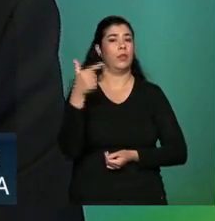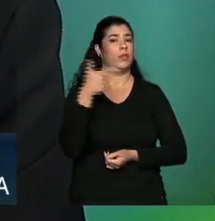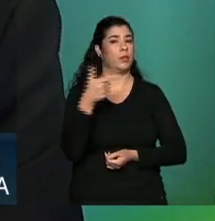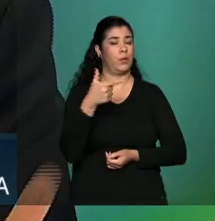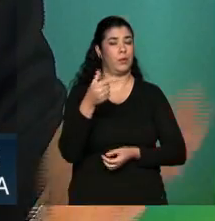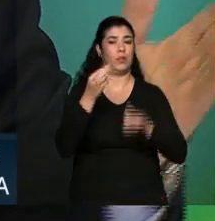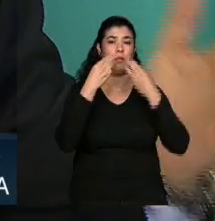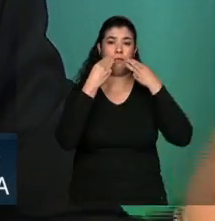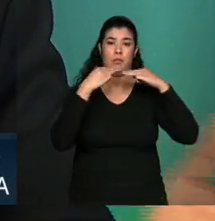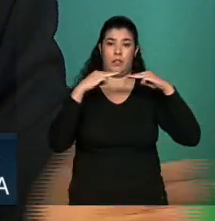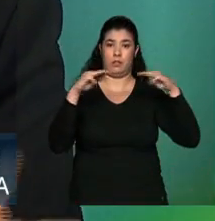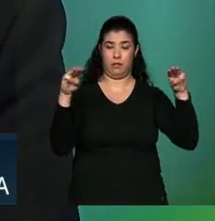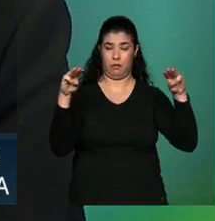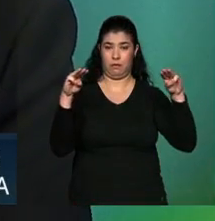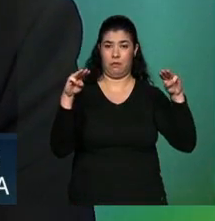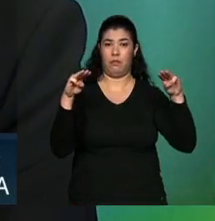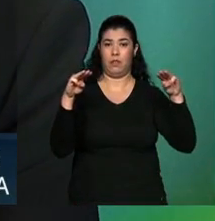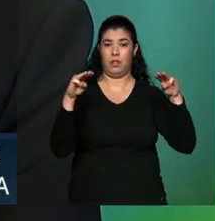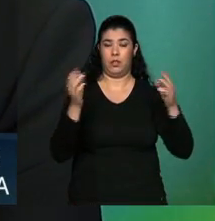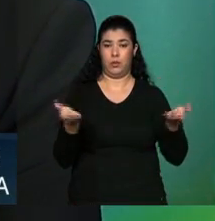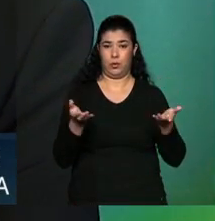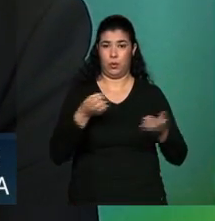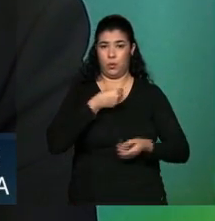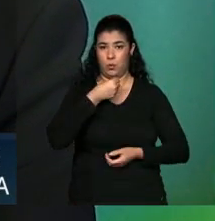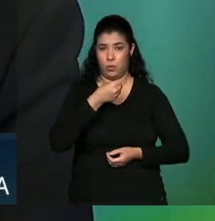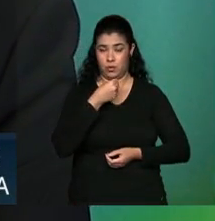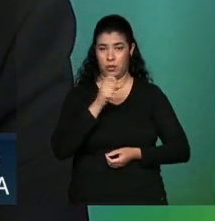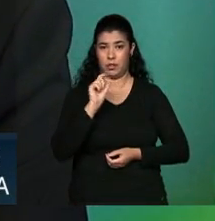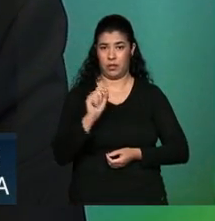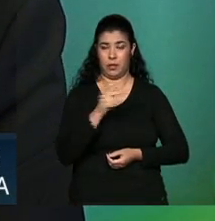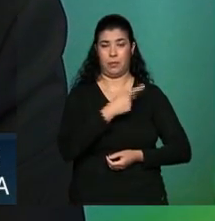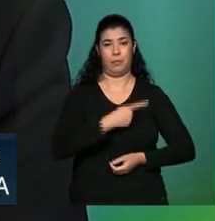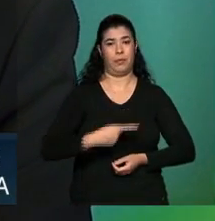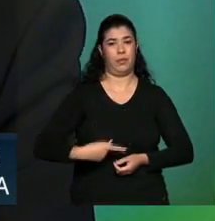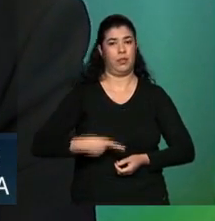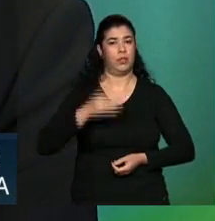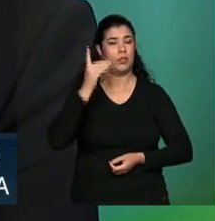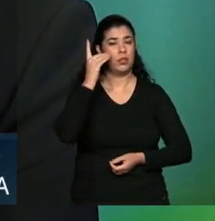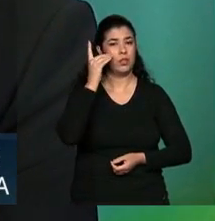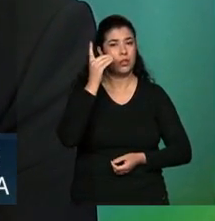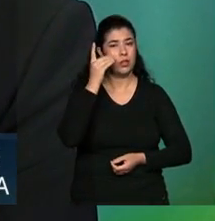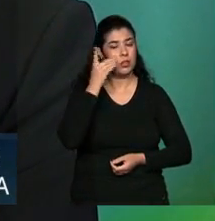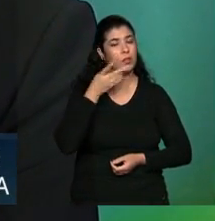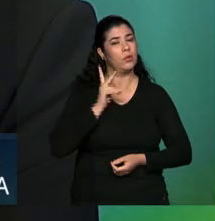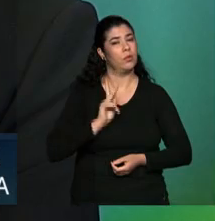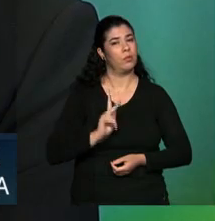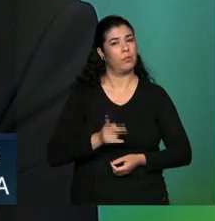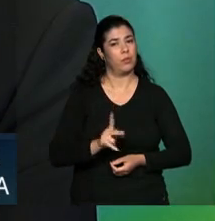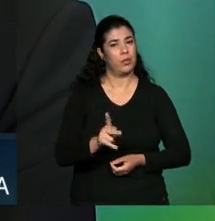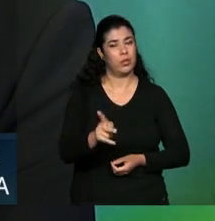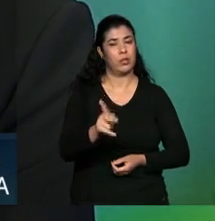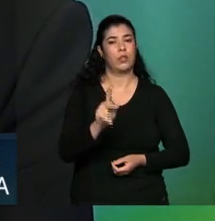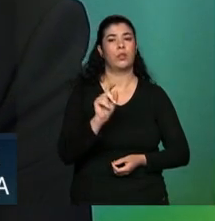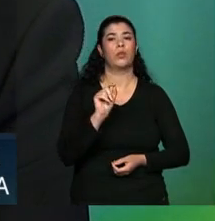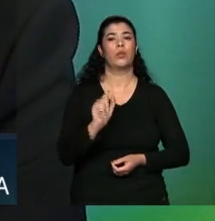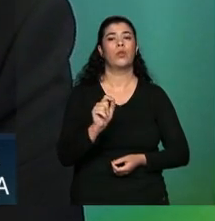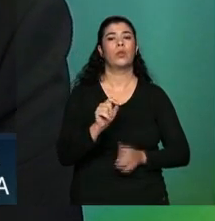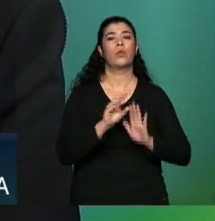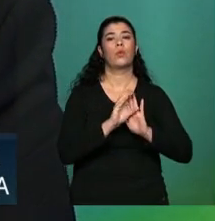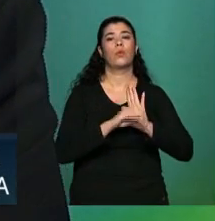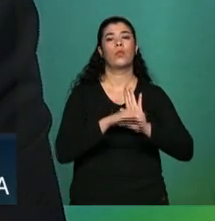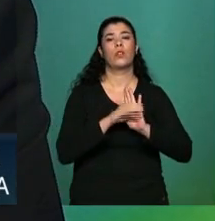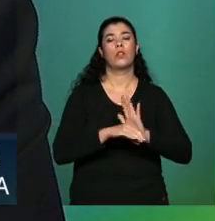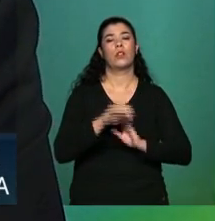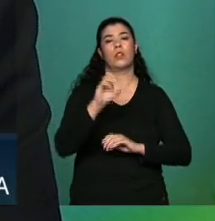mensagem também que nós queremos dar com essa coletiva é que a presidenta Dilma manteve o conceito do